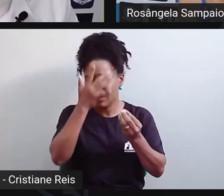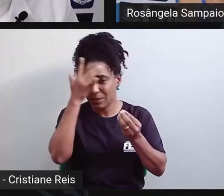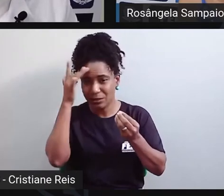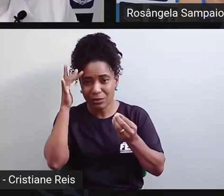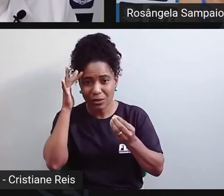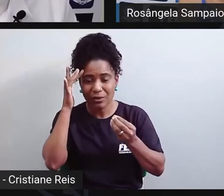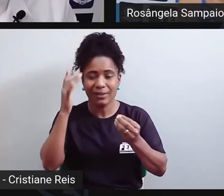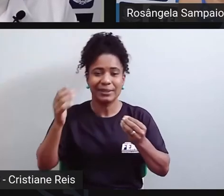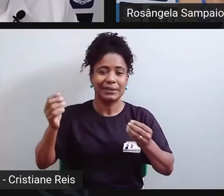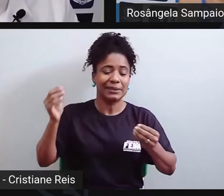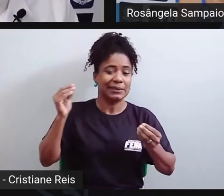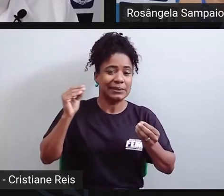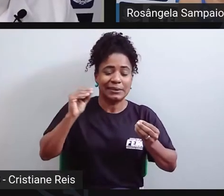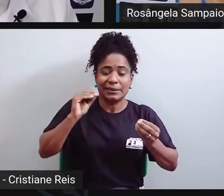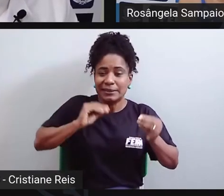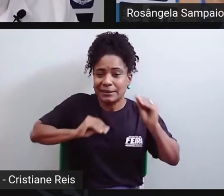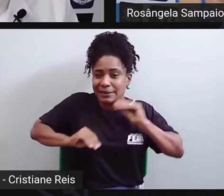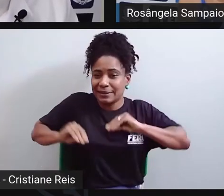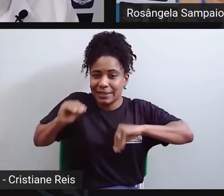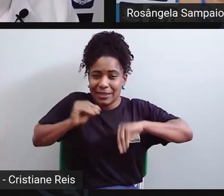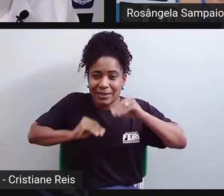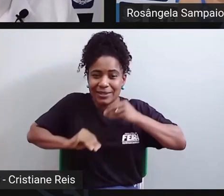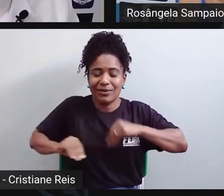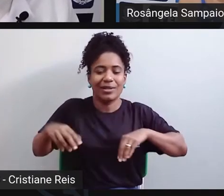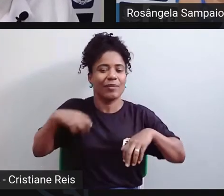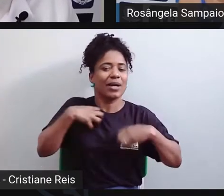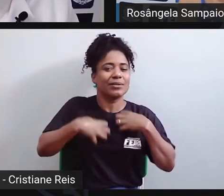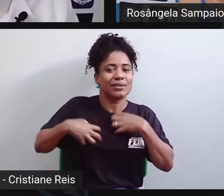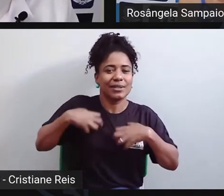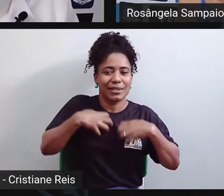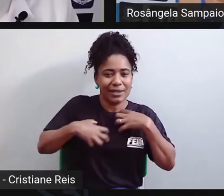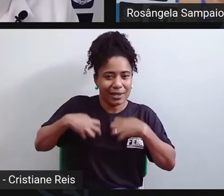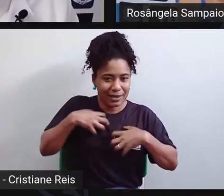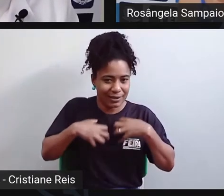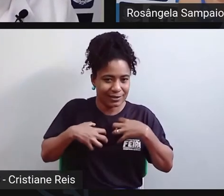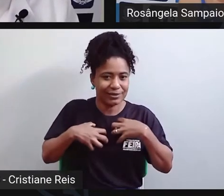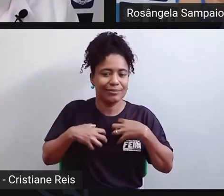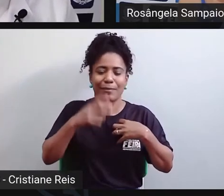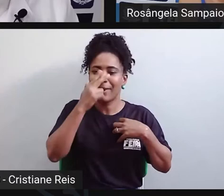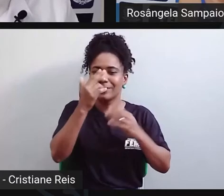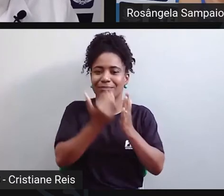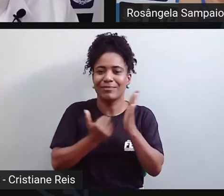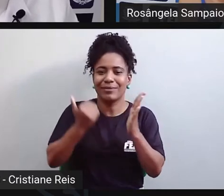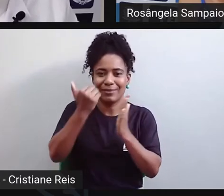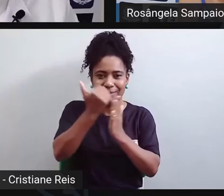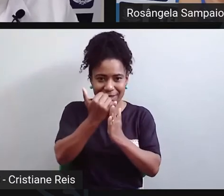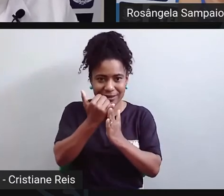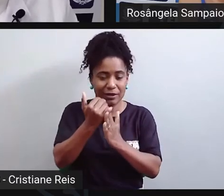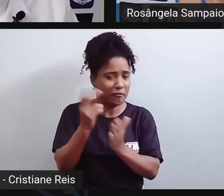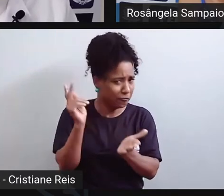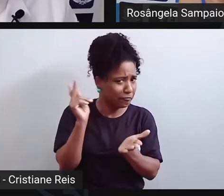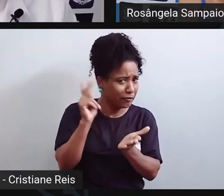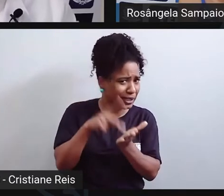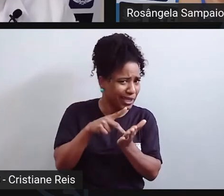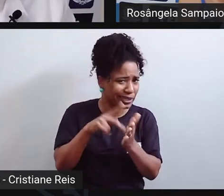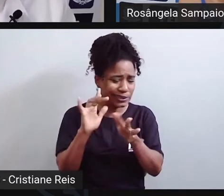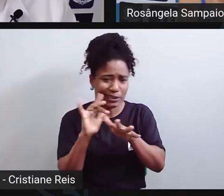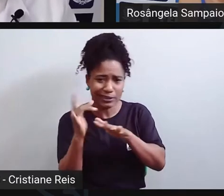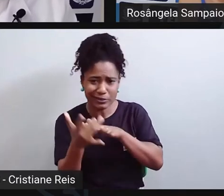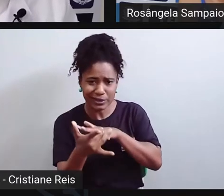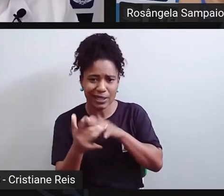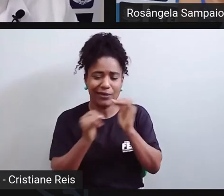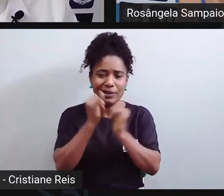de ansiedade e depressão. Então, assim, é só uma impressão nossa, ou esses casos realmente, eles estão sendo mais